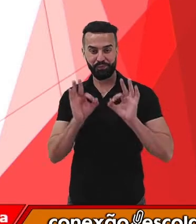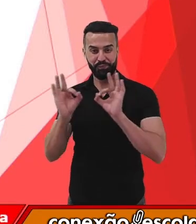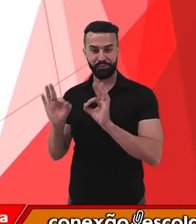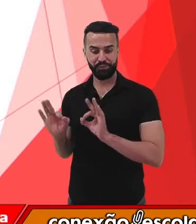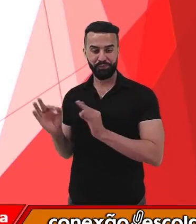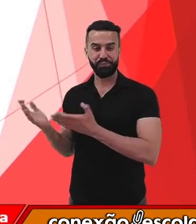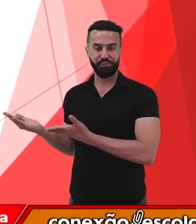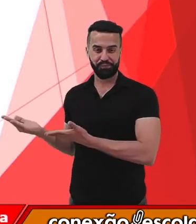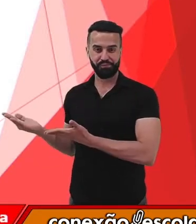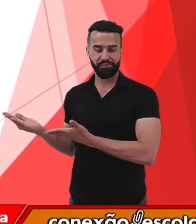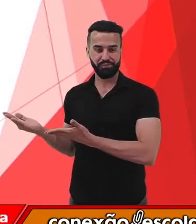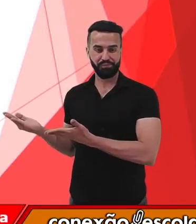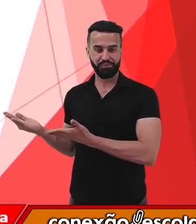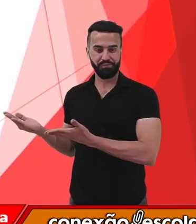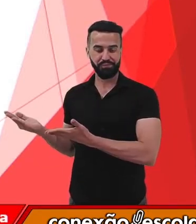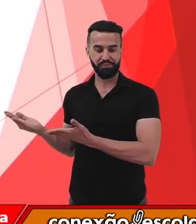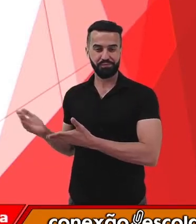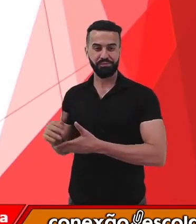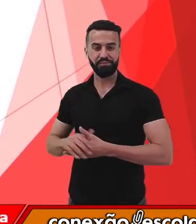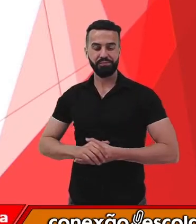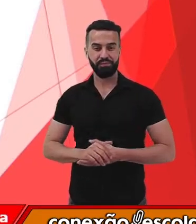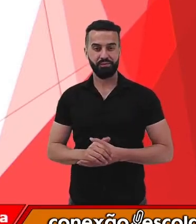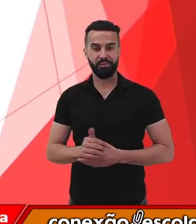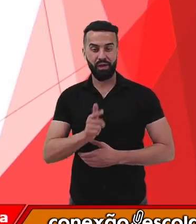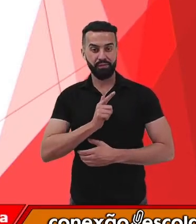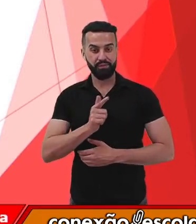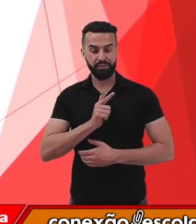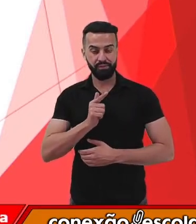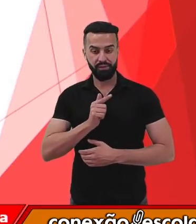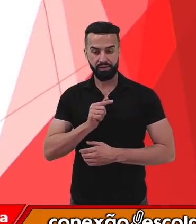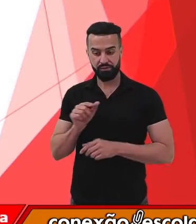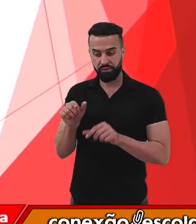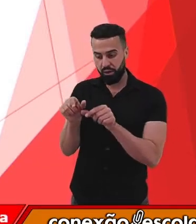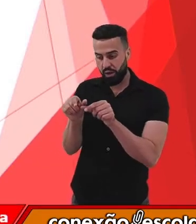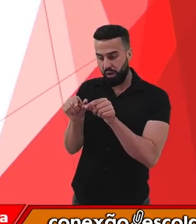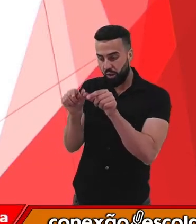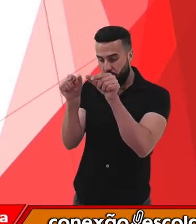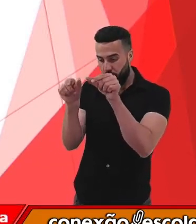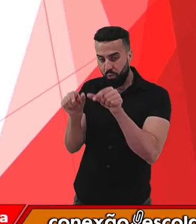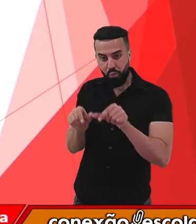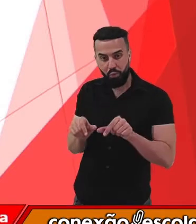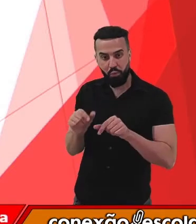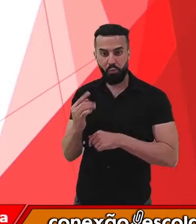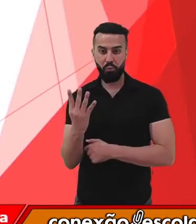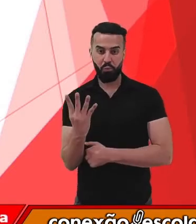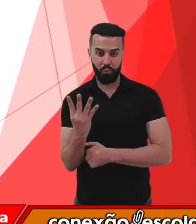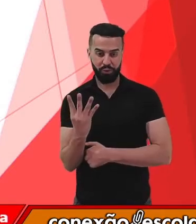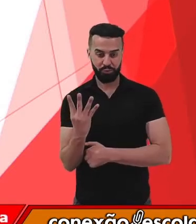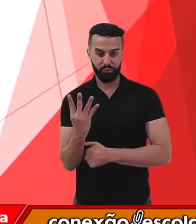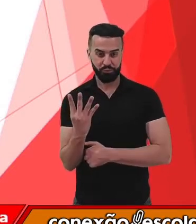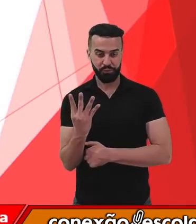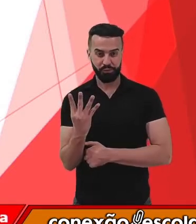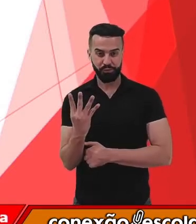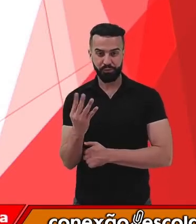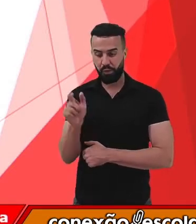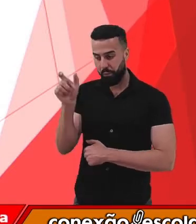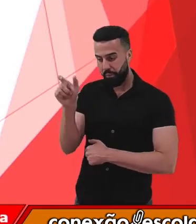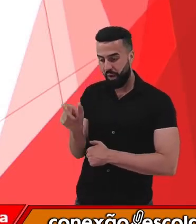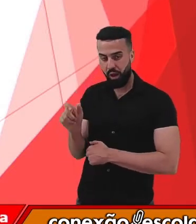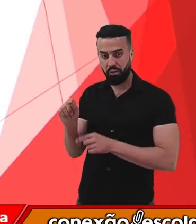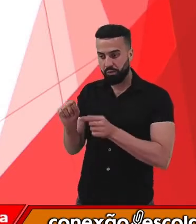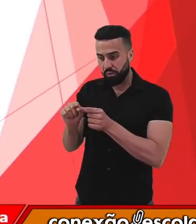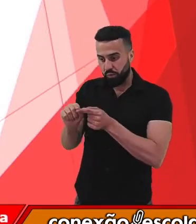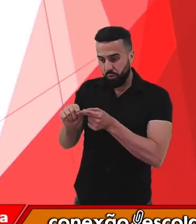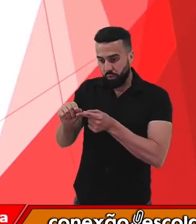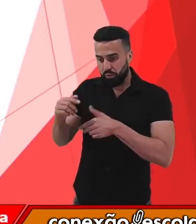Nesse vídeo, nós estamos vendo quatro bacilos. E ao longo do tempo, cada um deles se